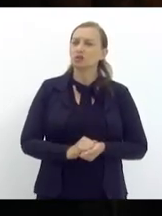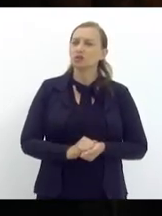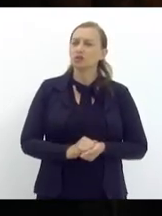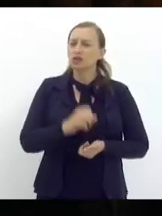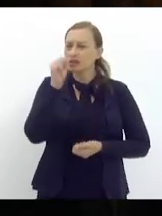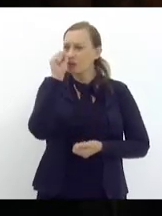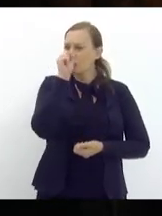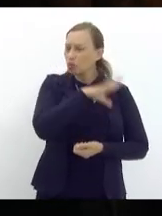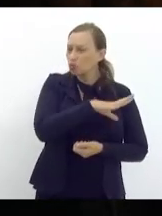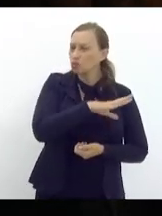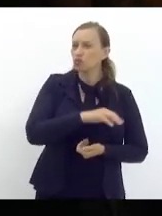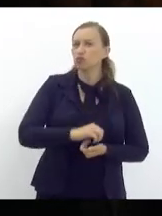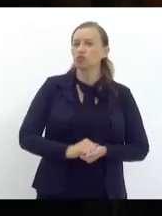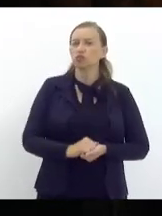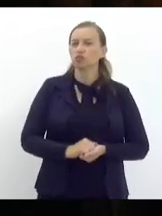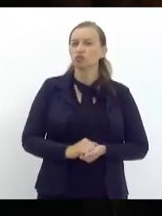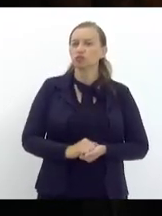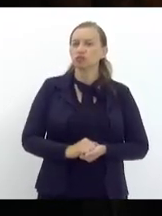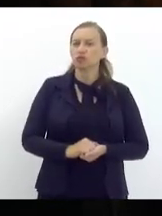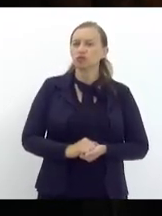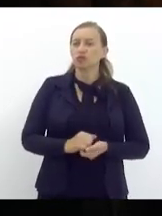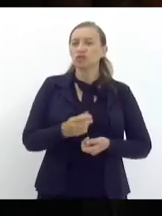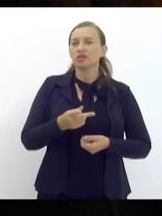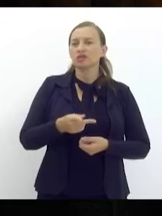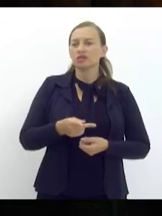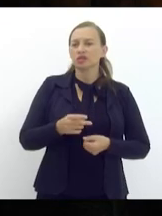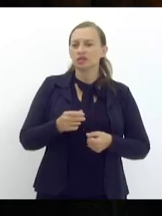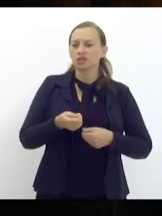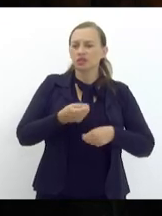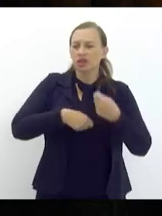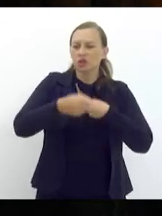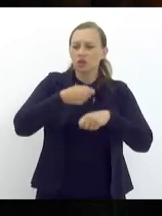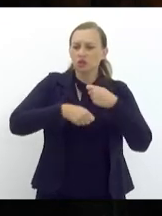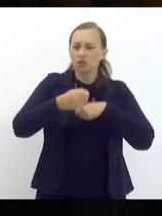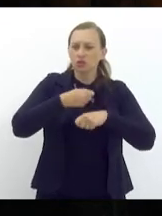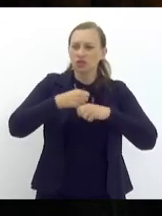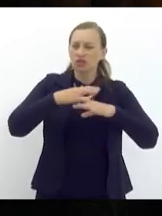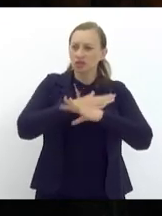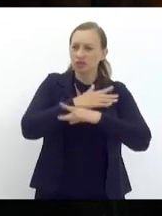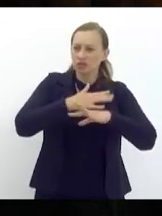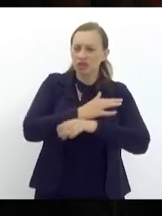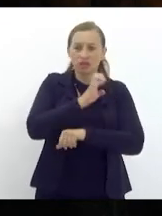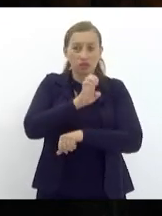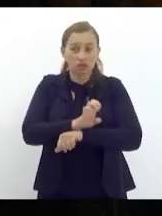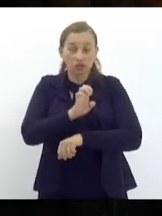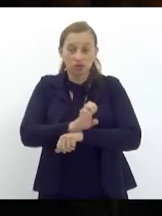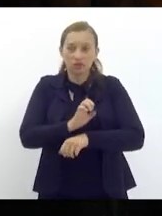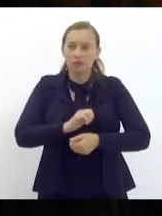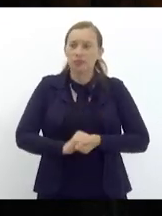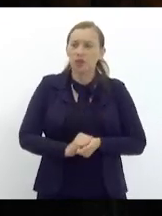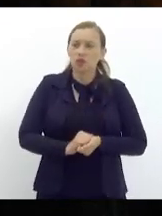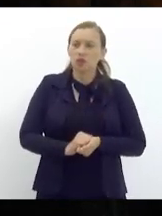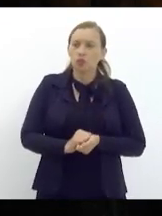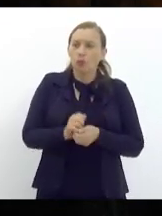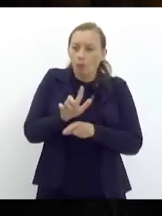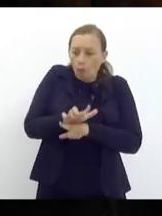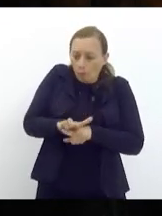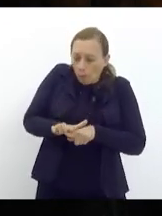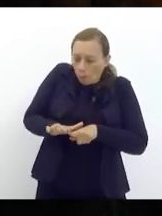que se faz em relação à economia da cidade e do estado é que é o esvaziamento